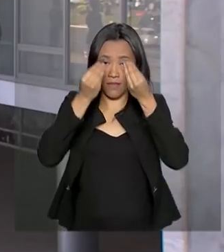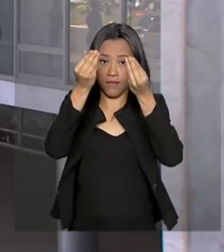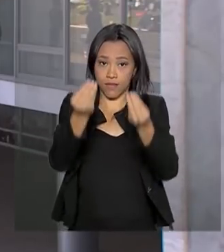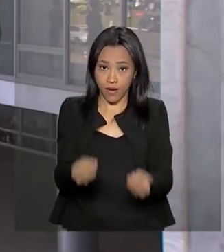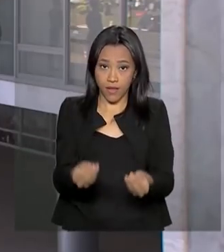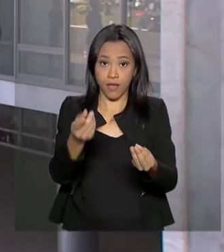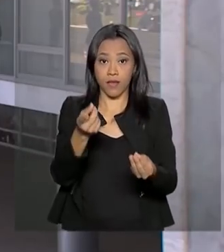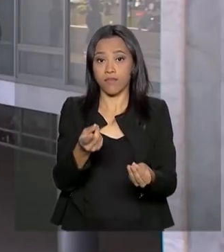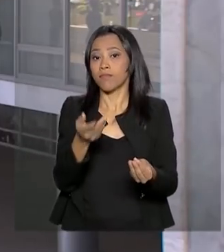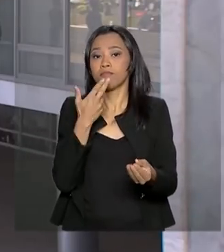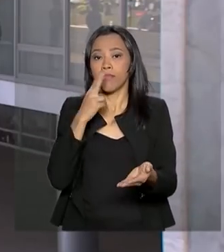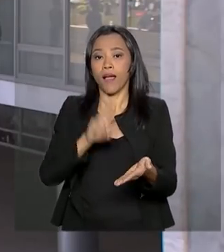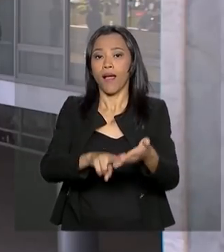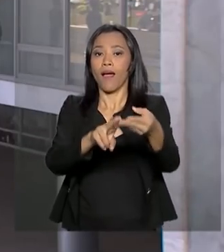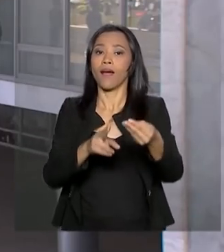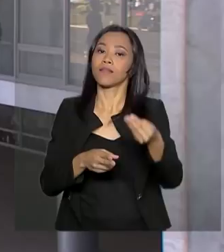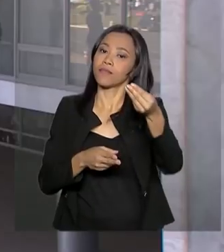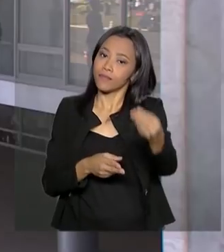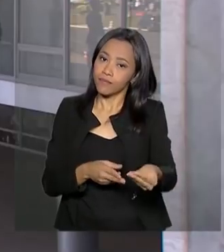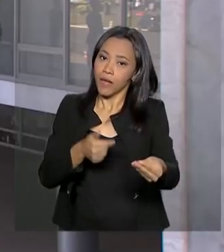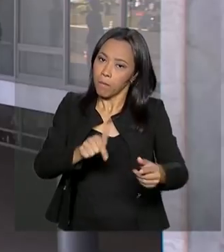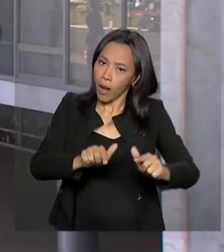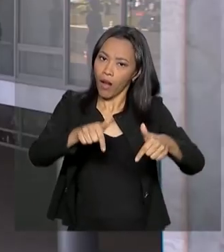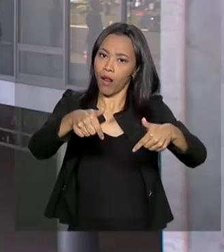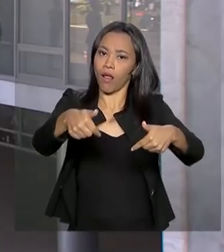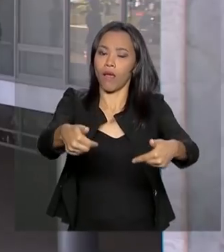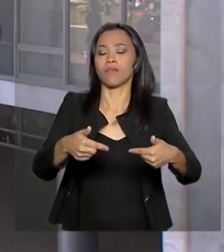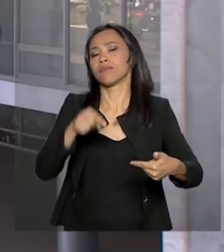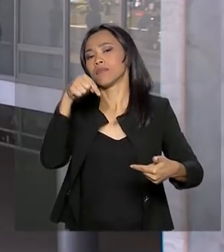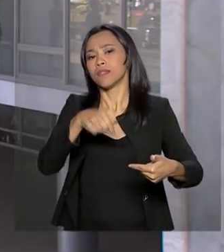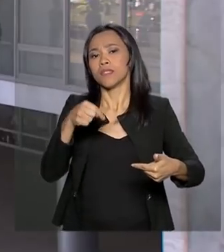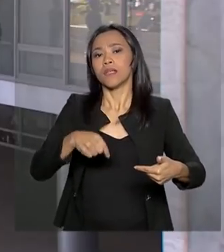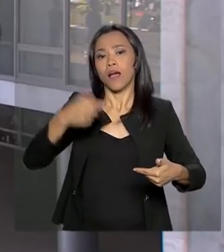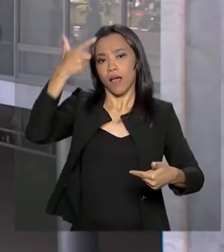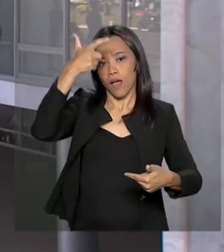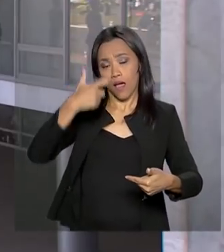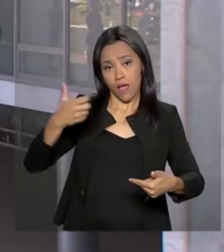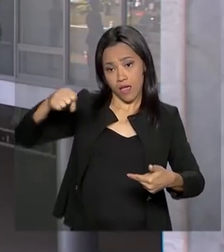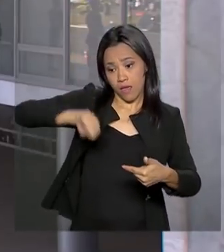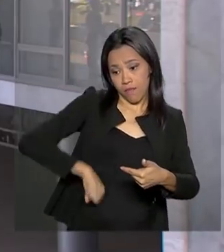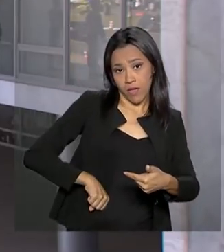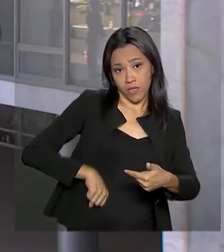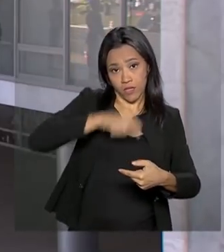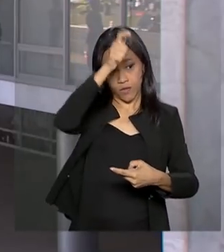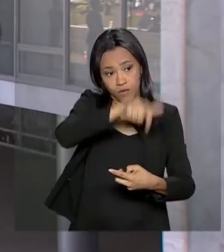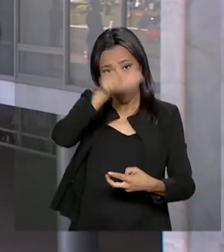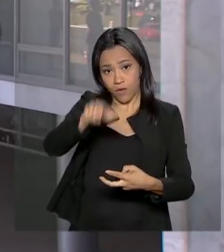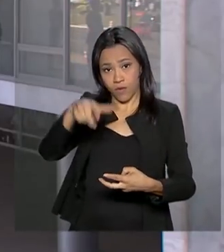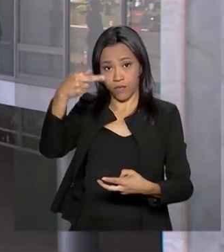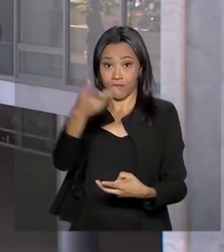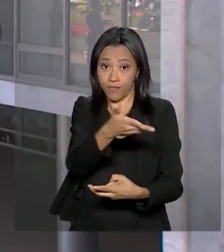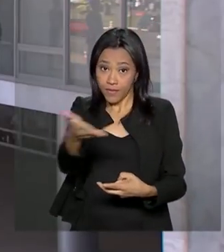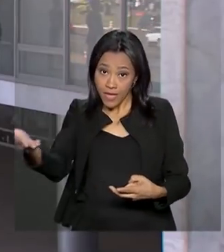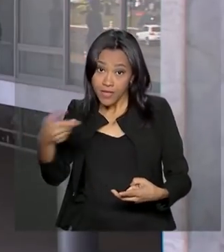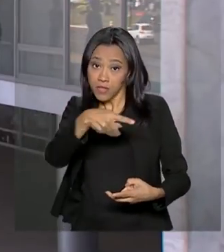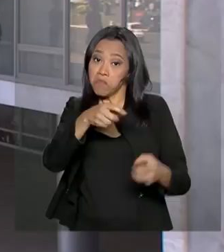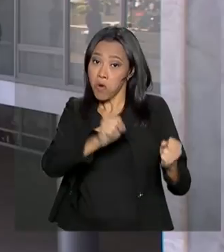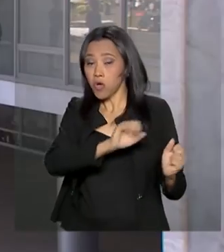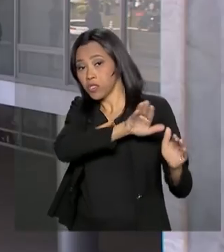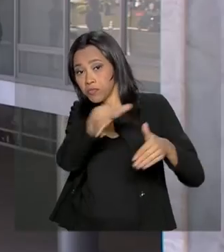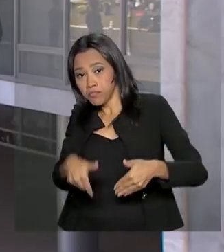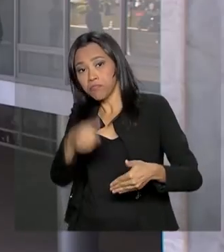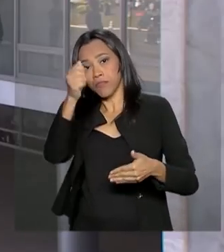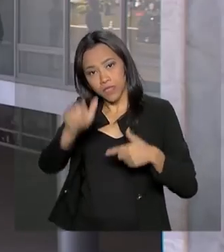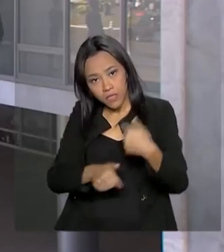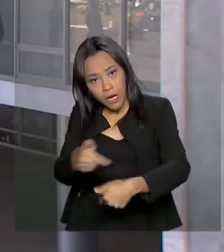a embaixadores estrangeiros. Essa entrega de cartas credenciais torna oficial a atuação desses diplomatas aqui